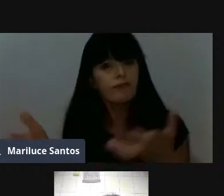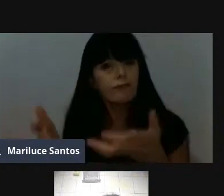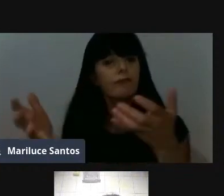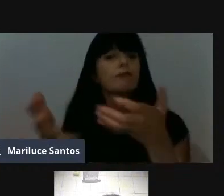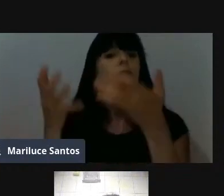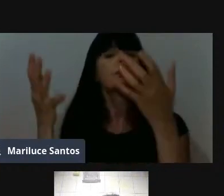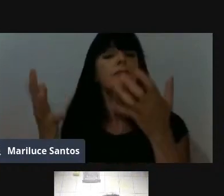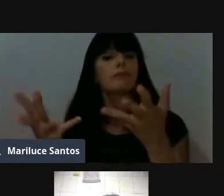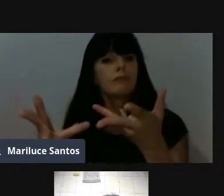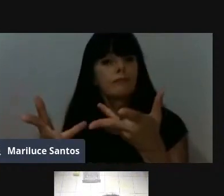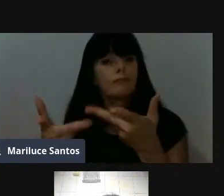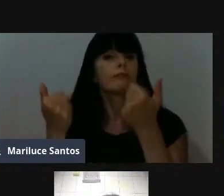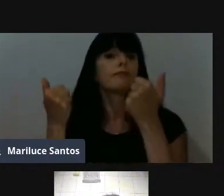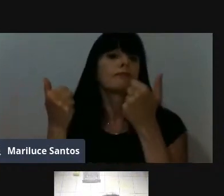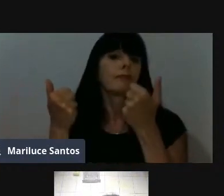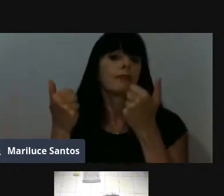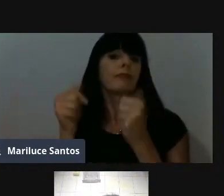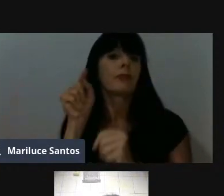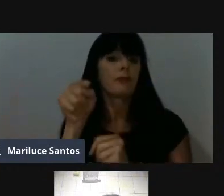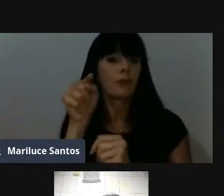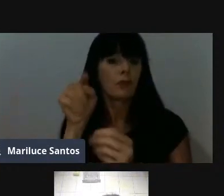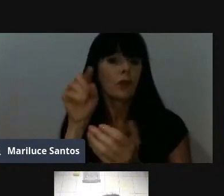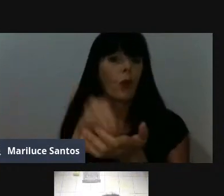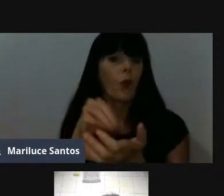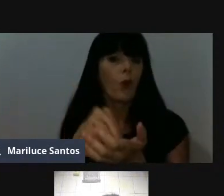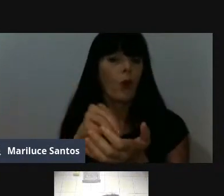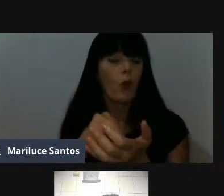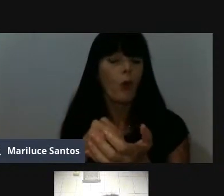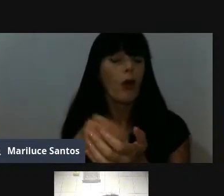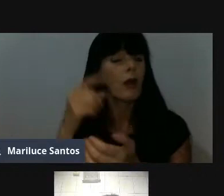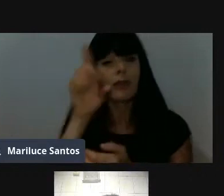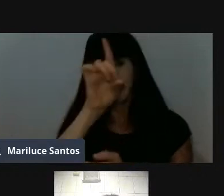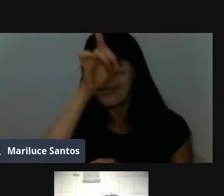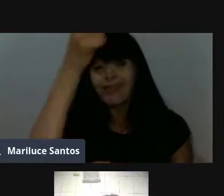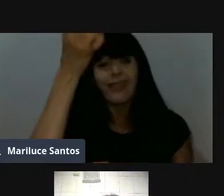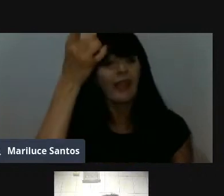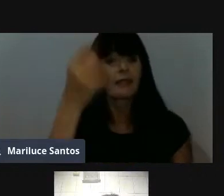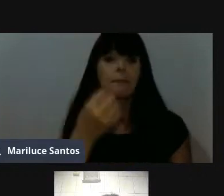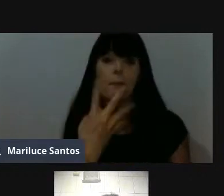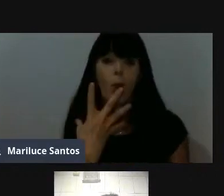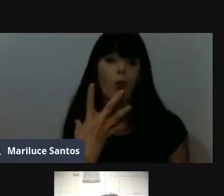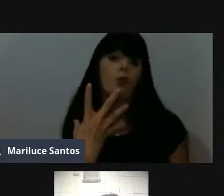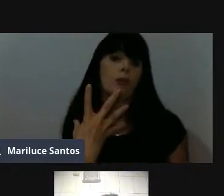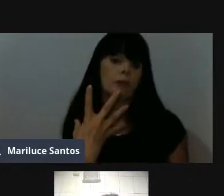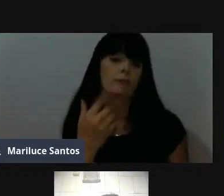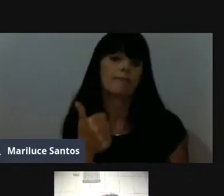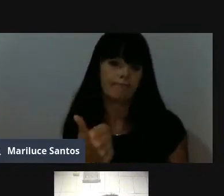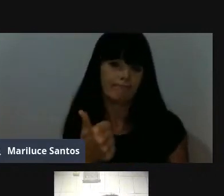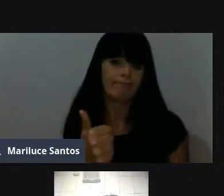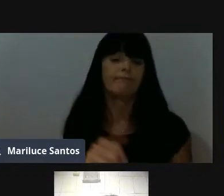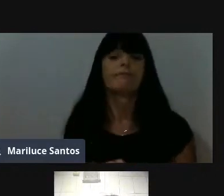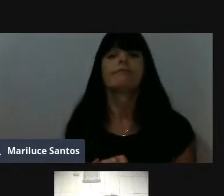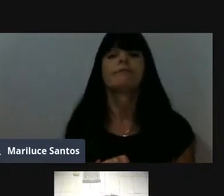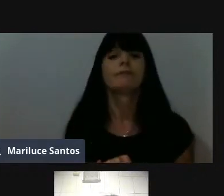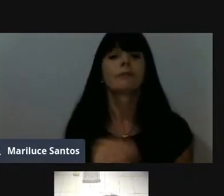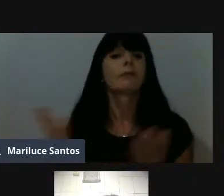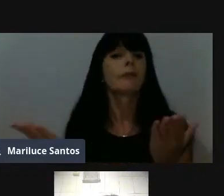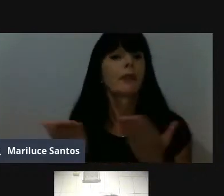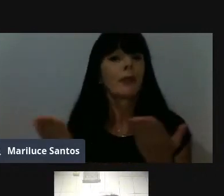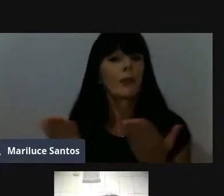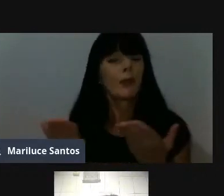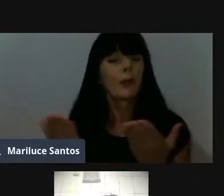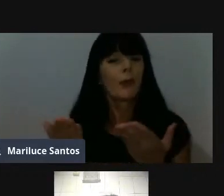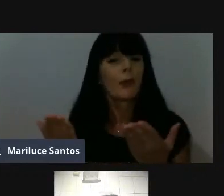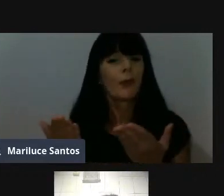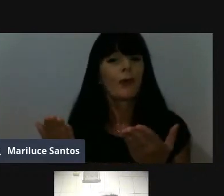investimento que você colocou foi a criatividade, e isso é empreendedorismo, né? Agora, a